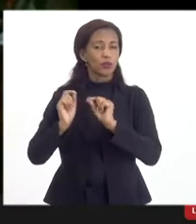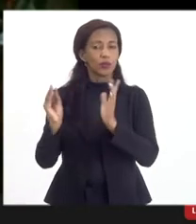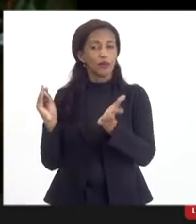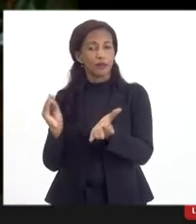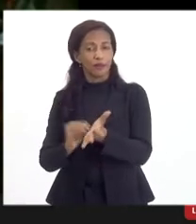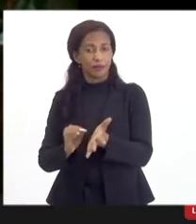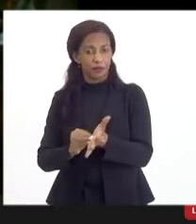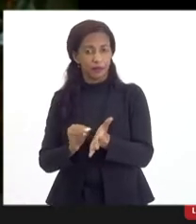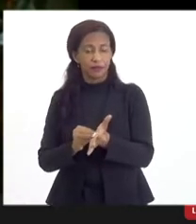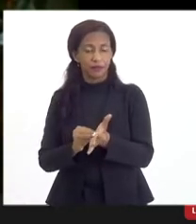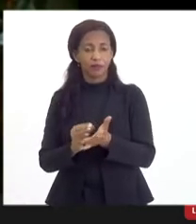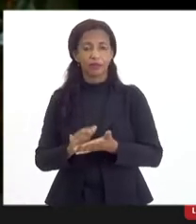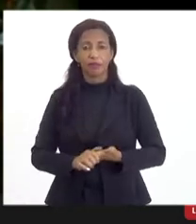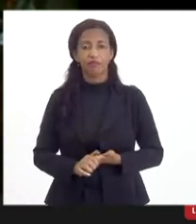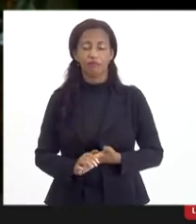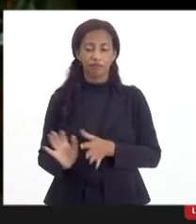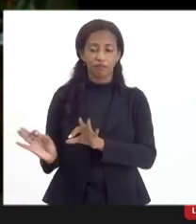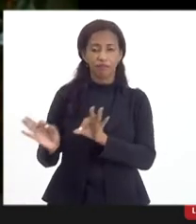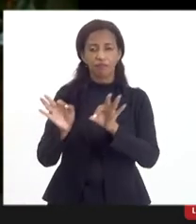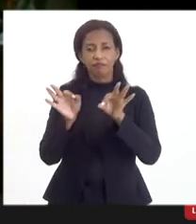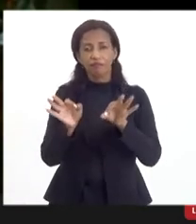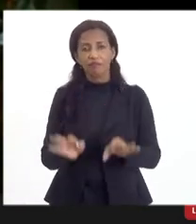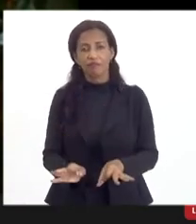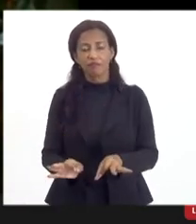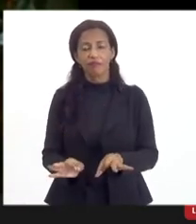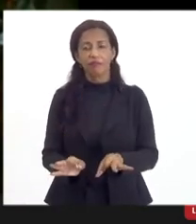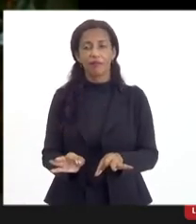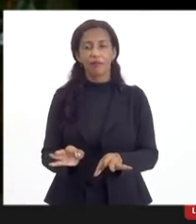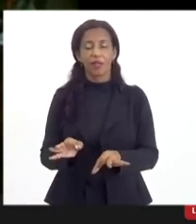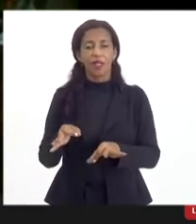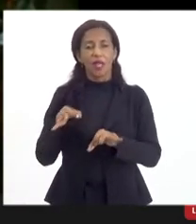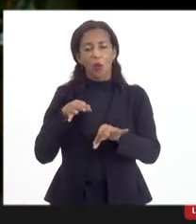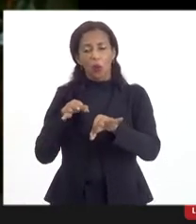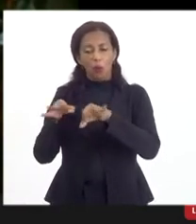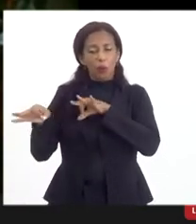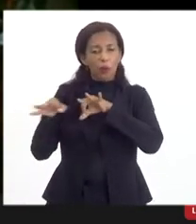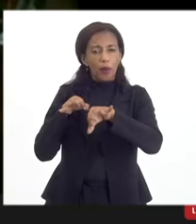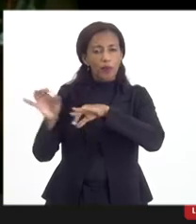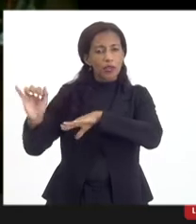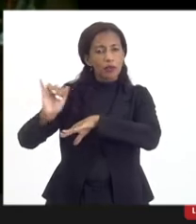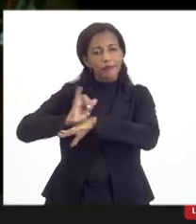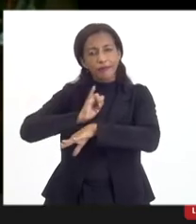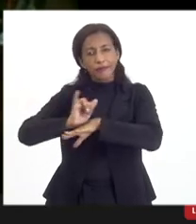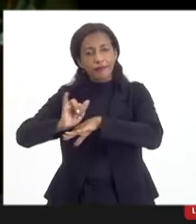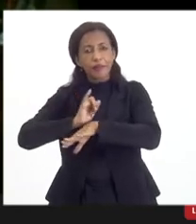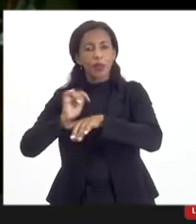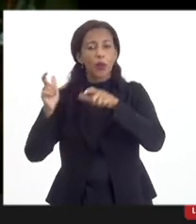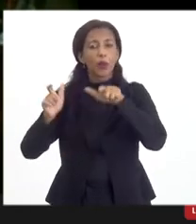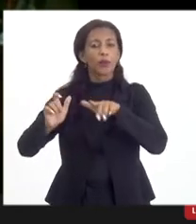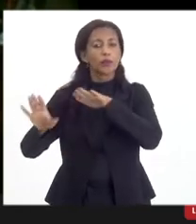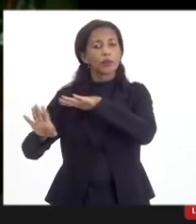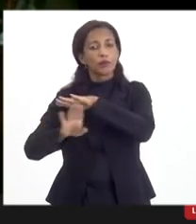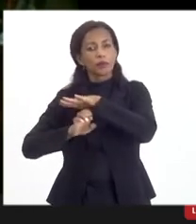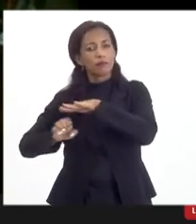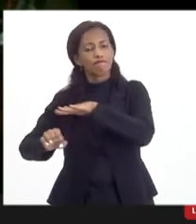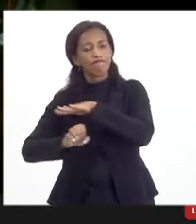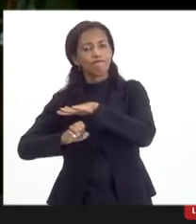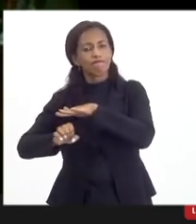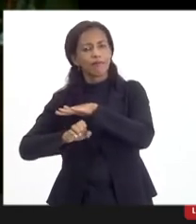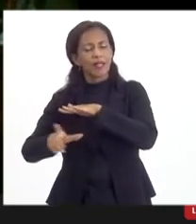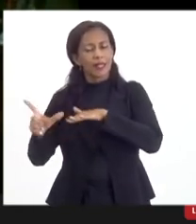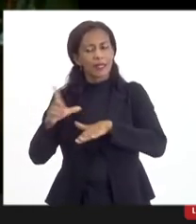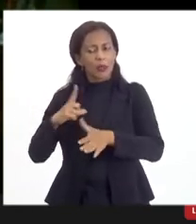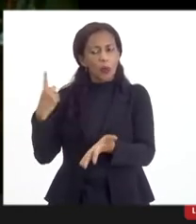casos, né? É justamente uma espécie de plano de negócio onde a empresa ela se